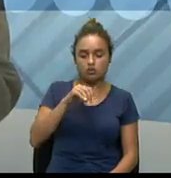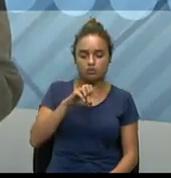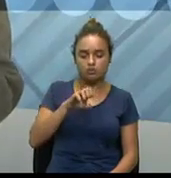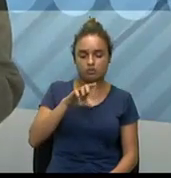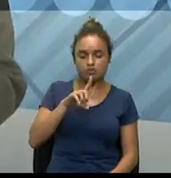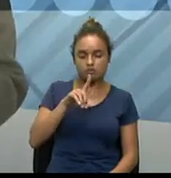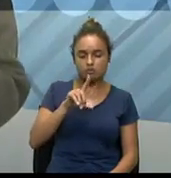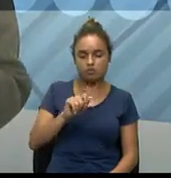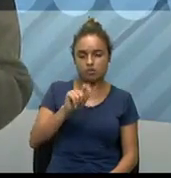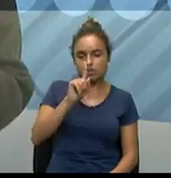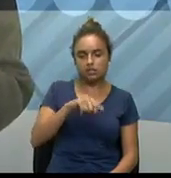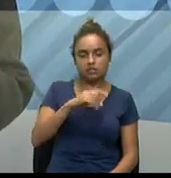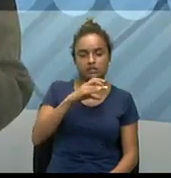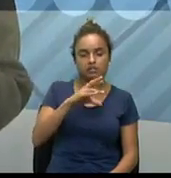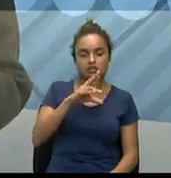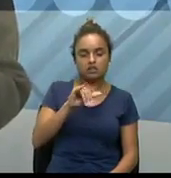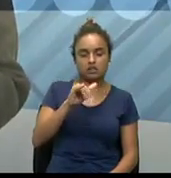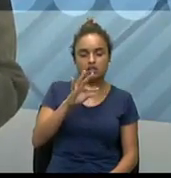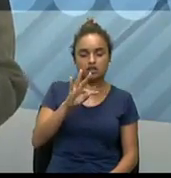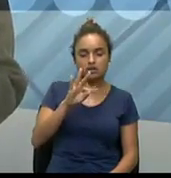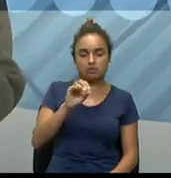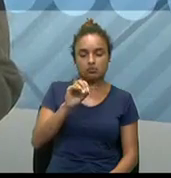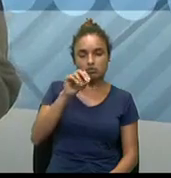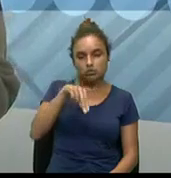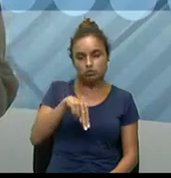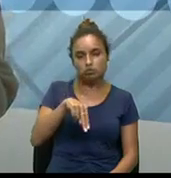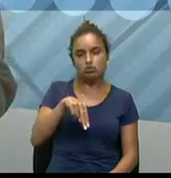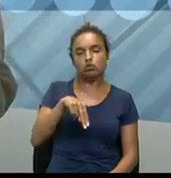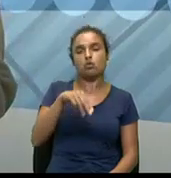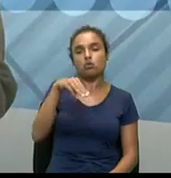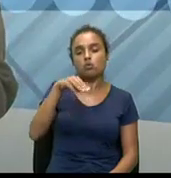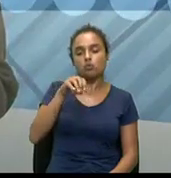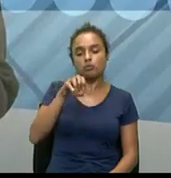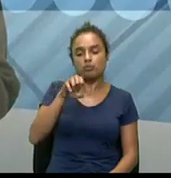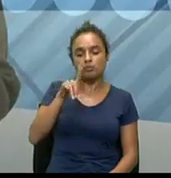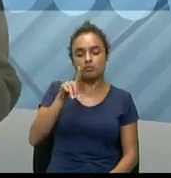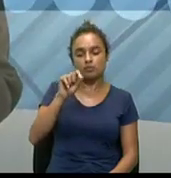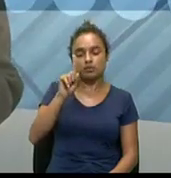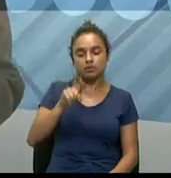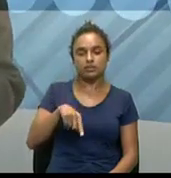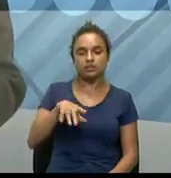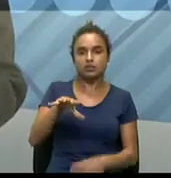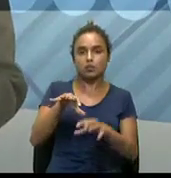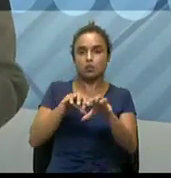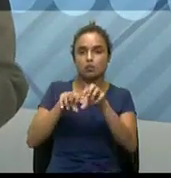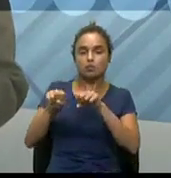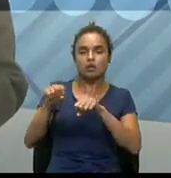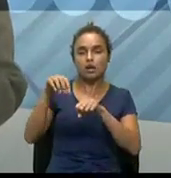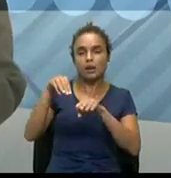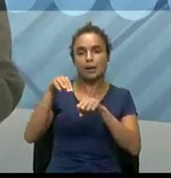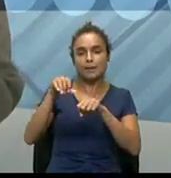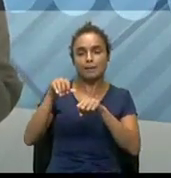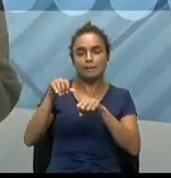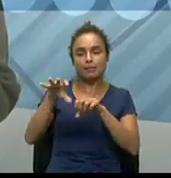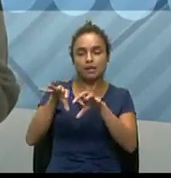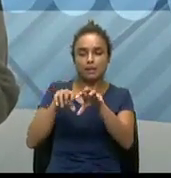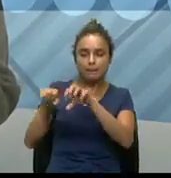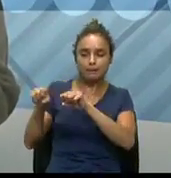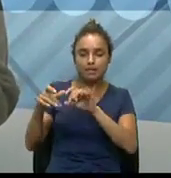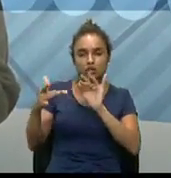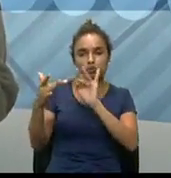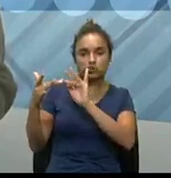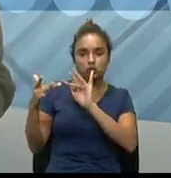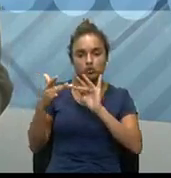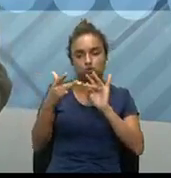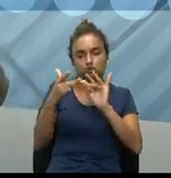de criptomoeda, tá? Que, entre as criptomoedas, ela é mais utilizada, né?